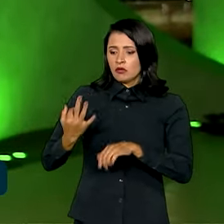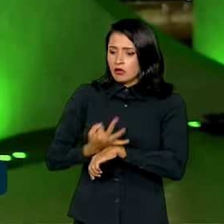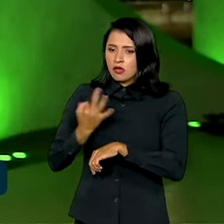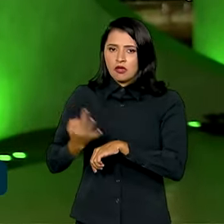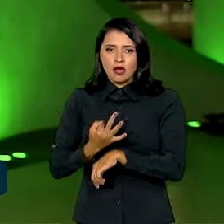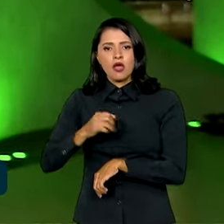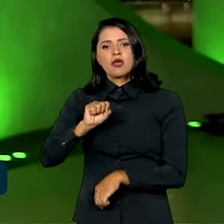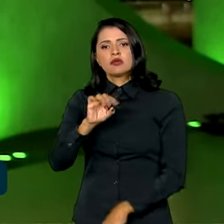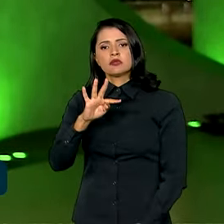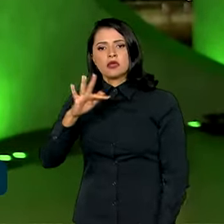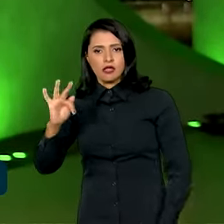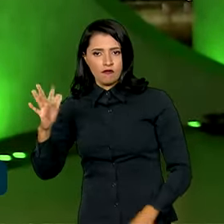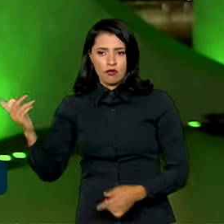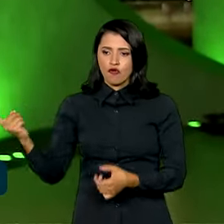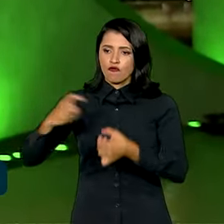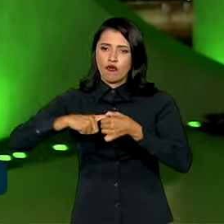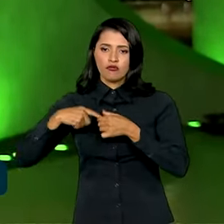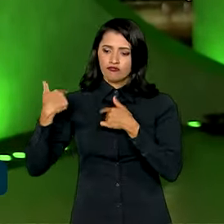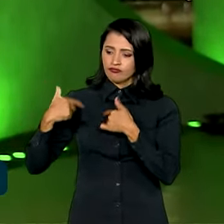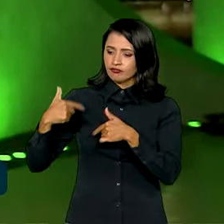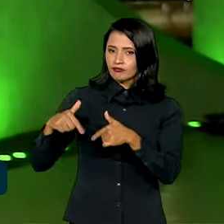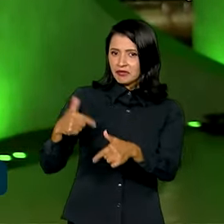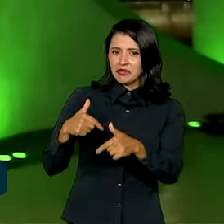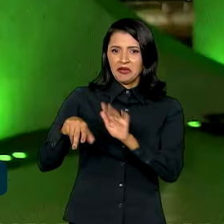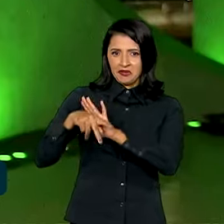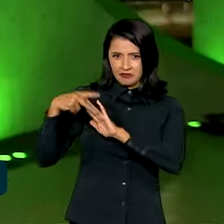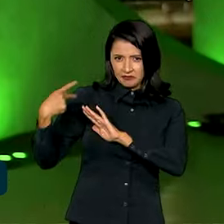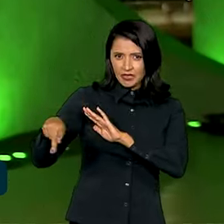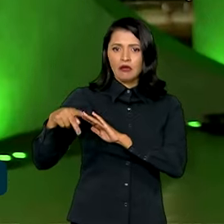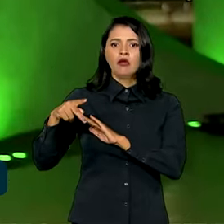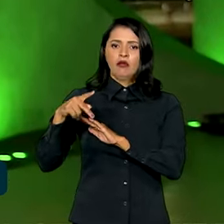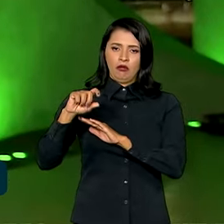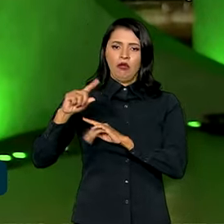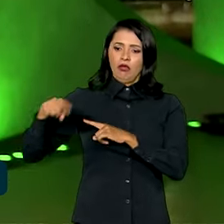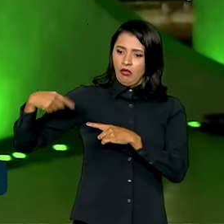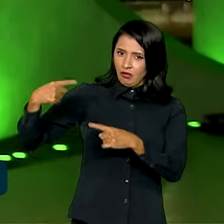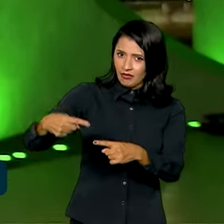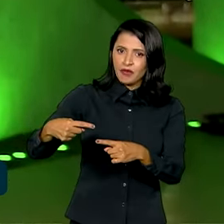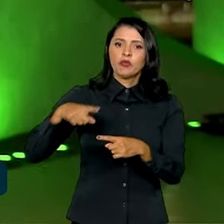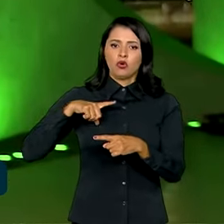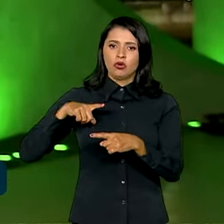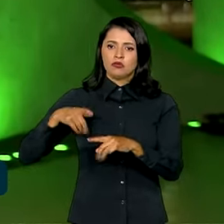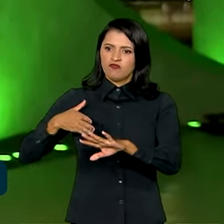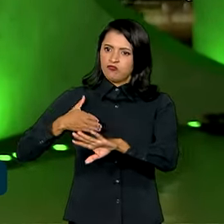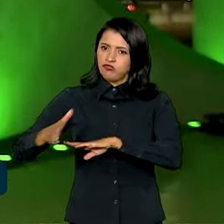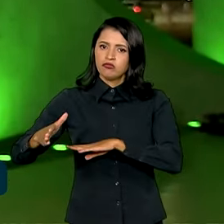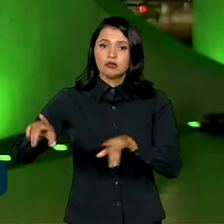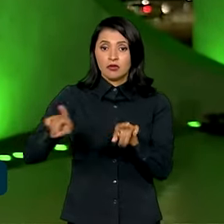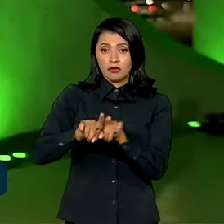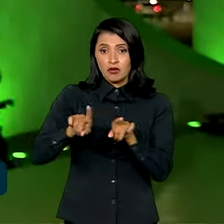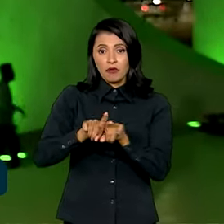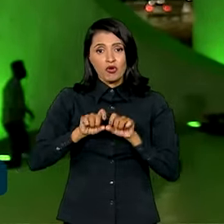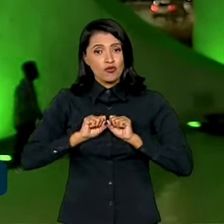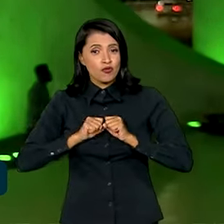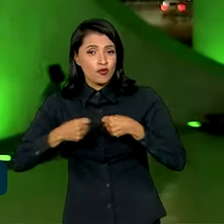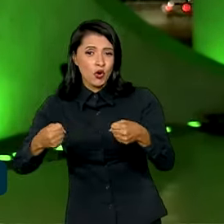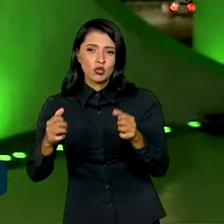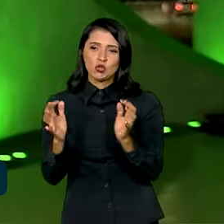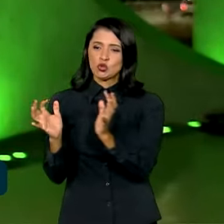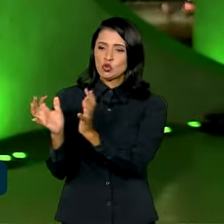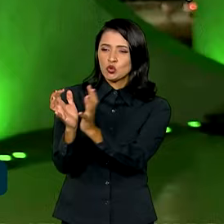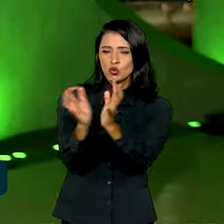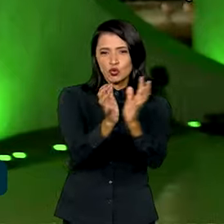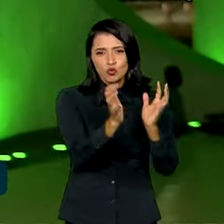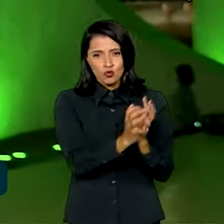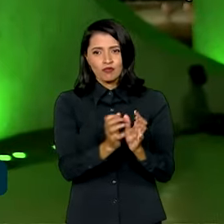do STF com a retomada das atividades da casa após os ataques, quanto os esforços das equipes envolvidas